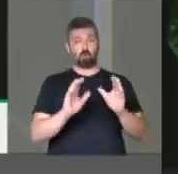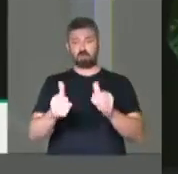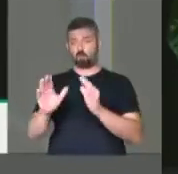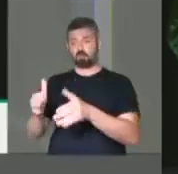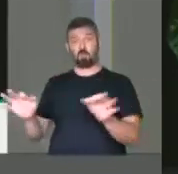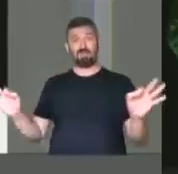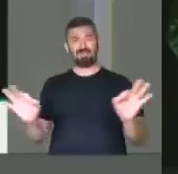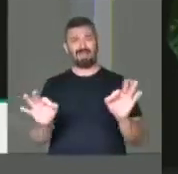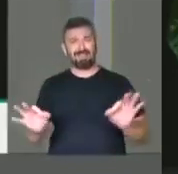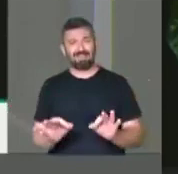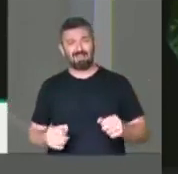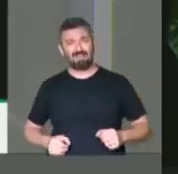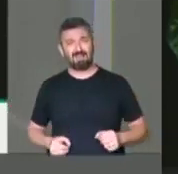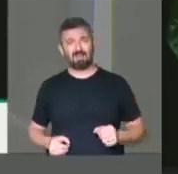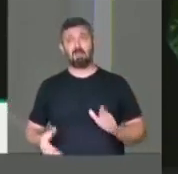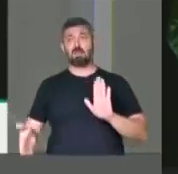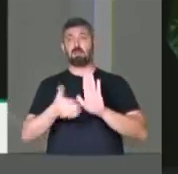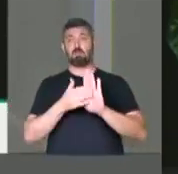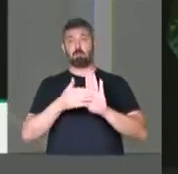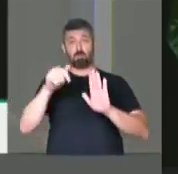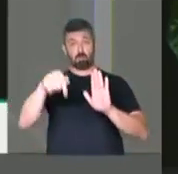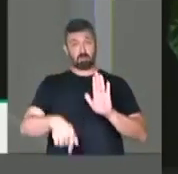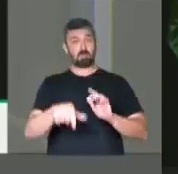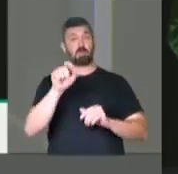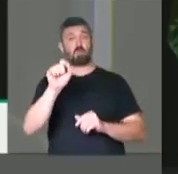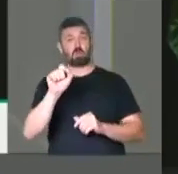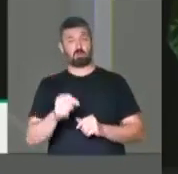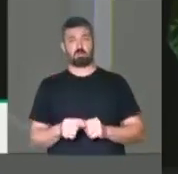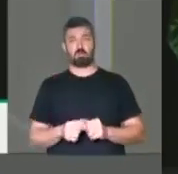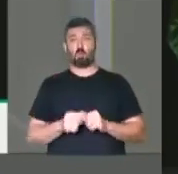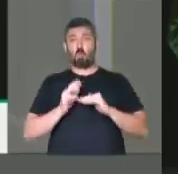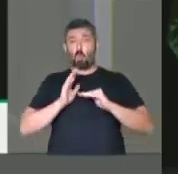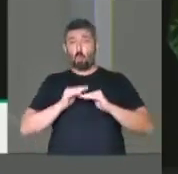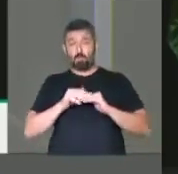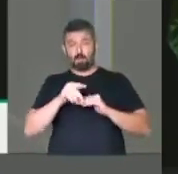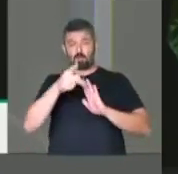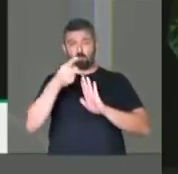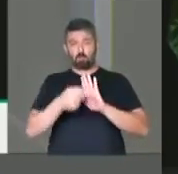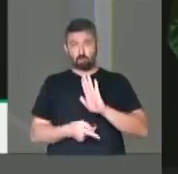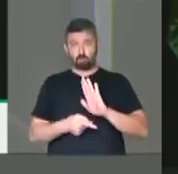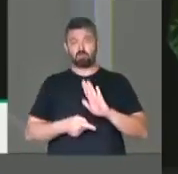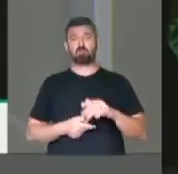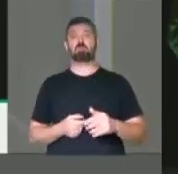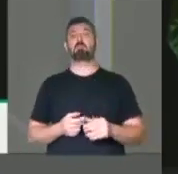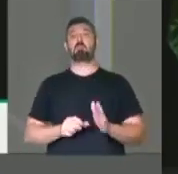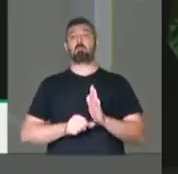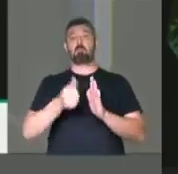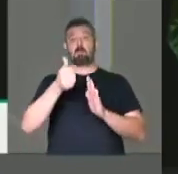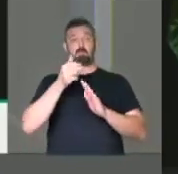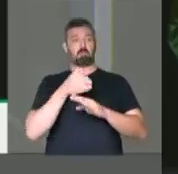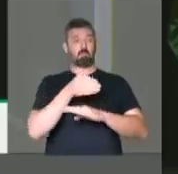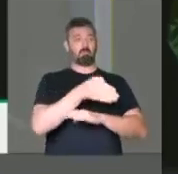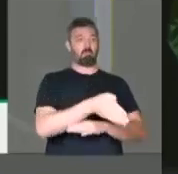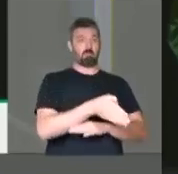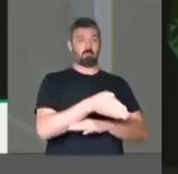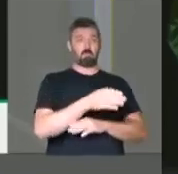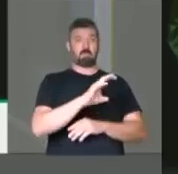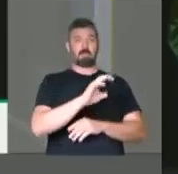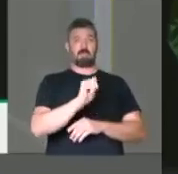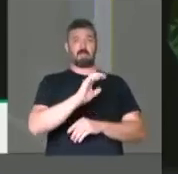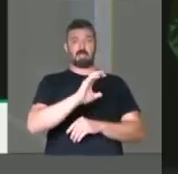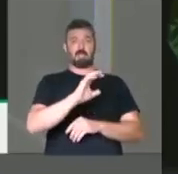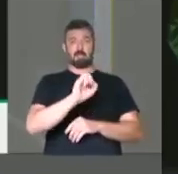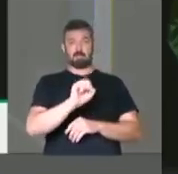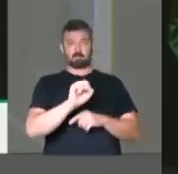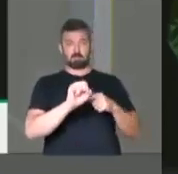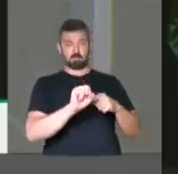comissão. A proposta que a gente faz aqui é que minimamente esse projeto possa primeiro debater os CACs.